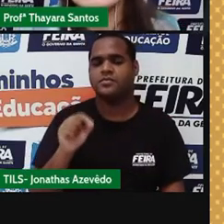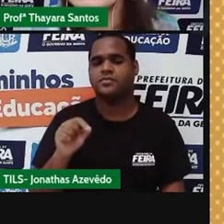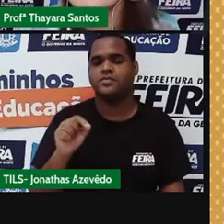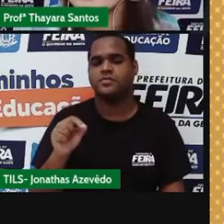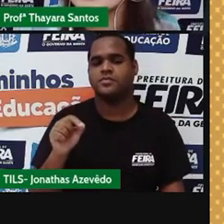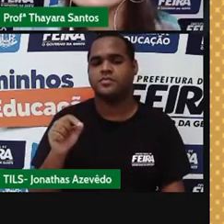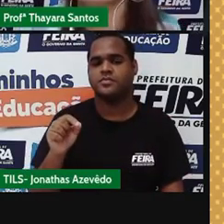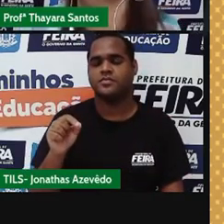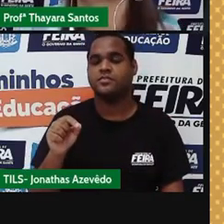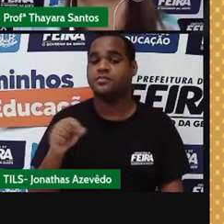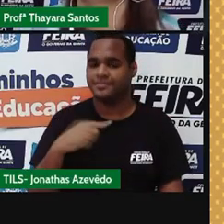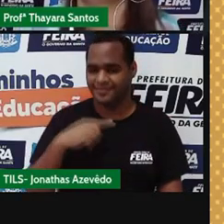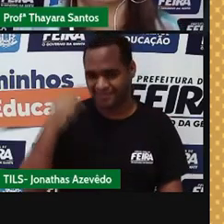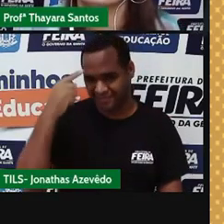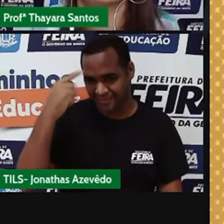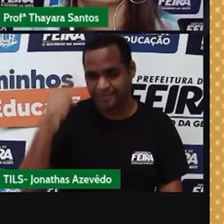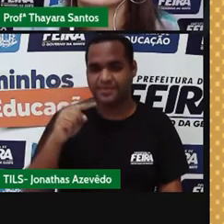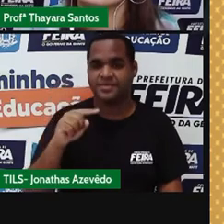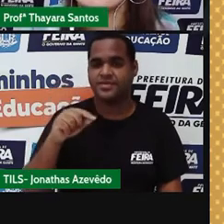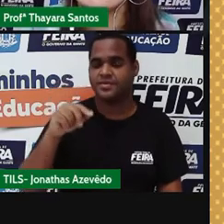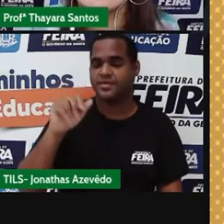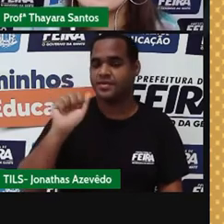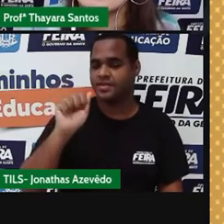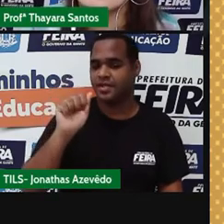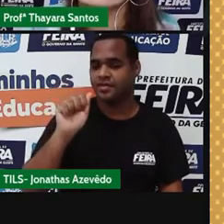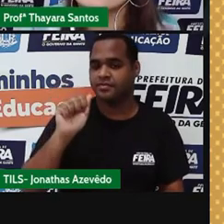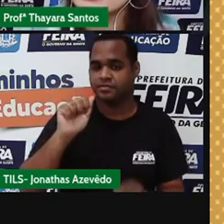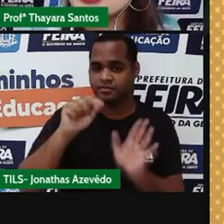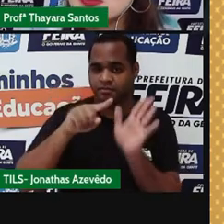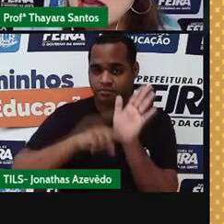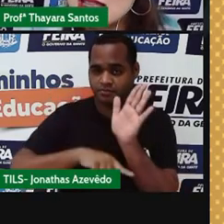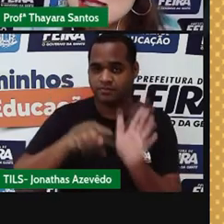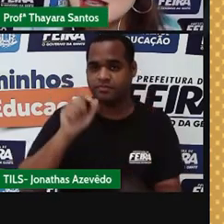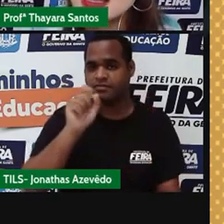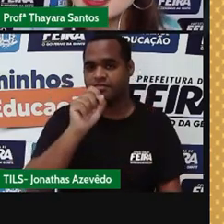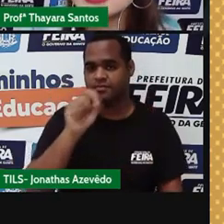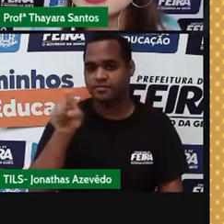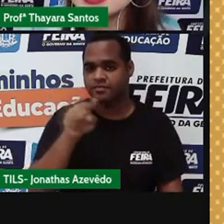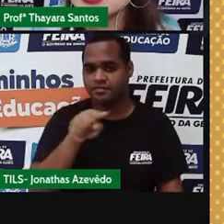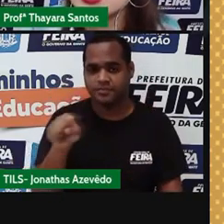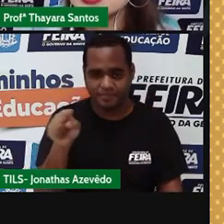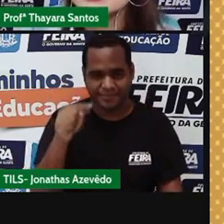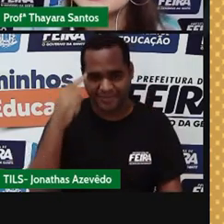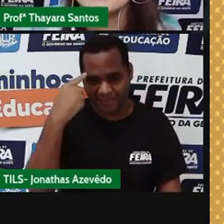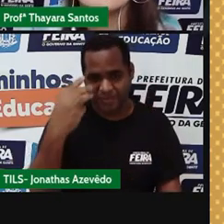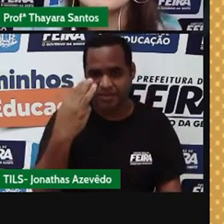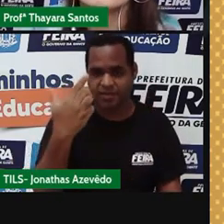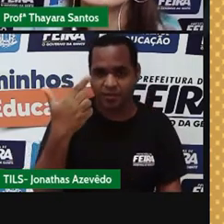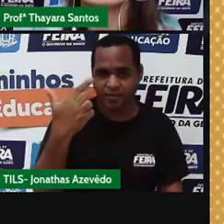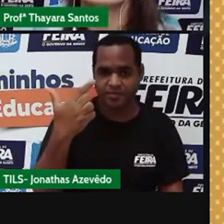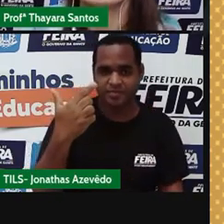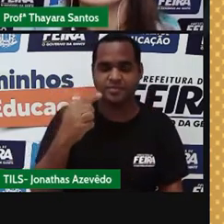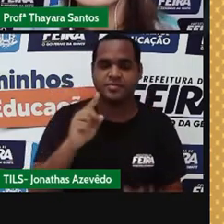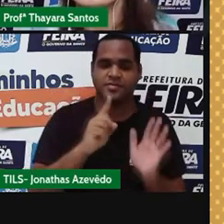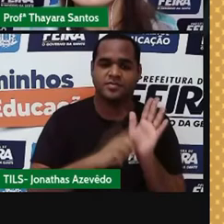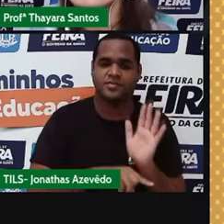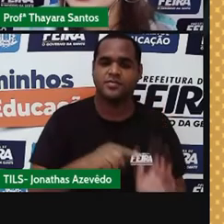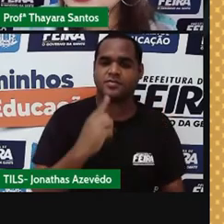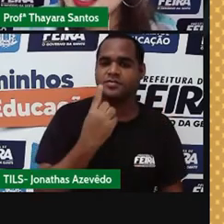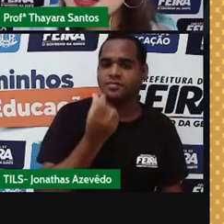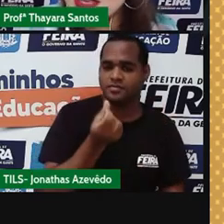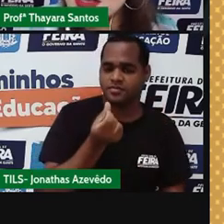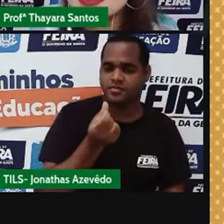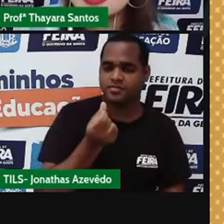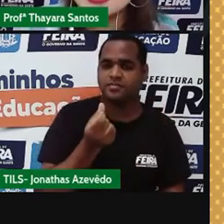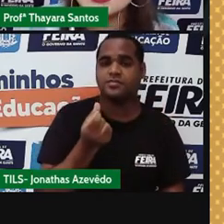Faz aquela formulazinha. O número de nêutrons é igual ao número de massa, que é 32, menos o número atômico,